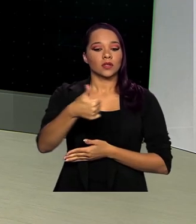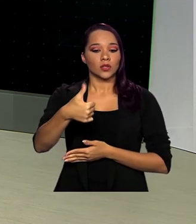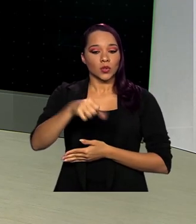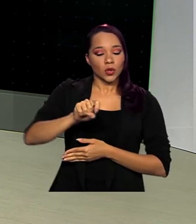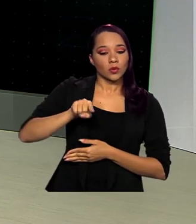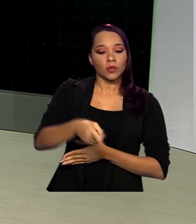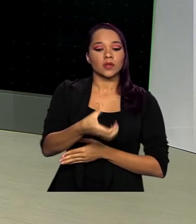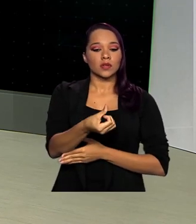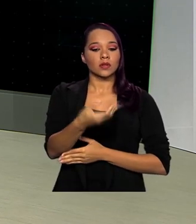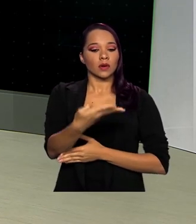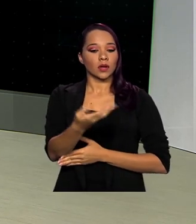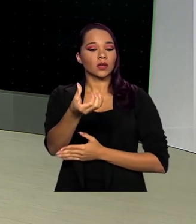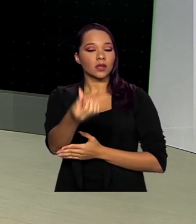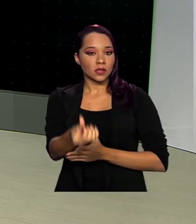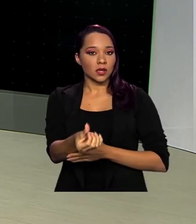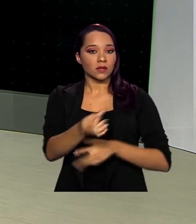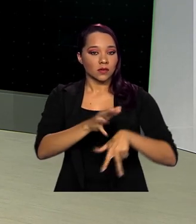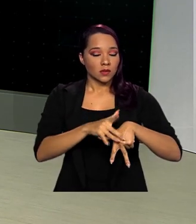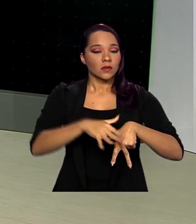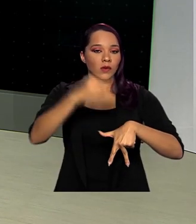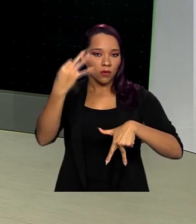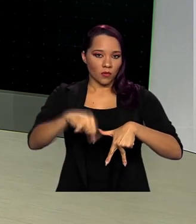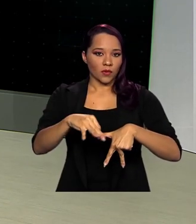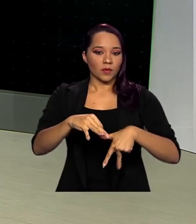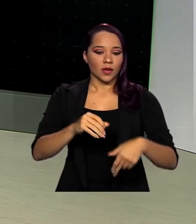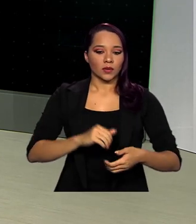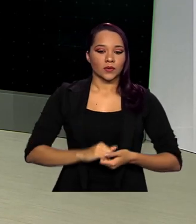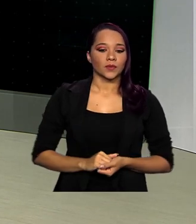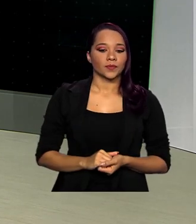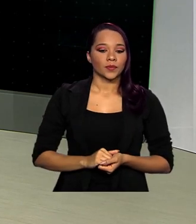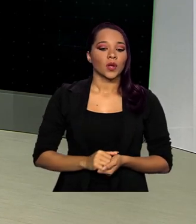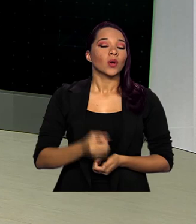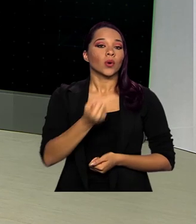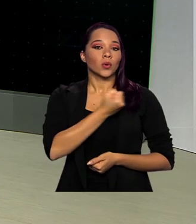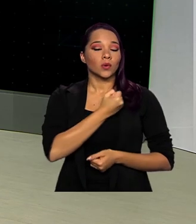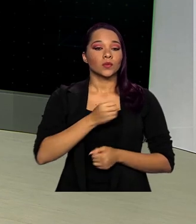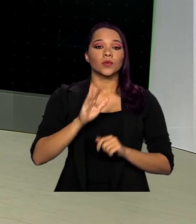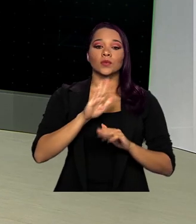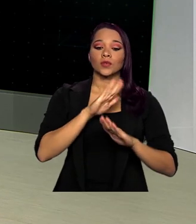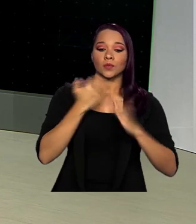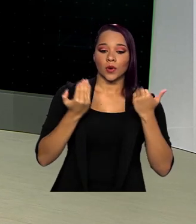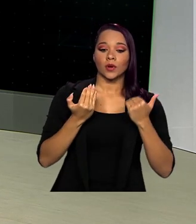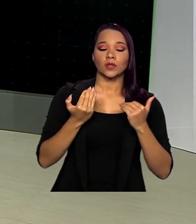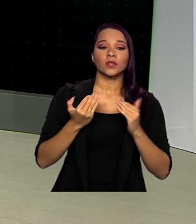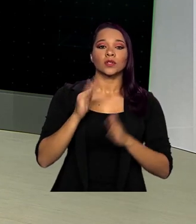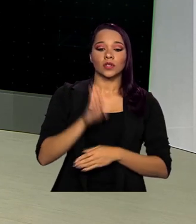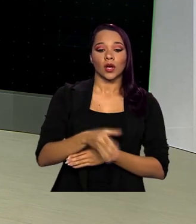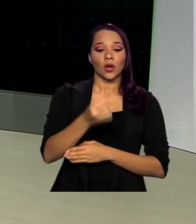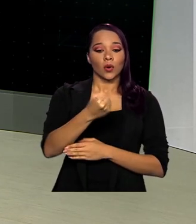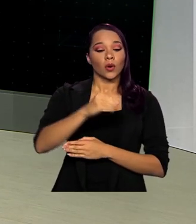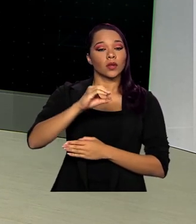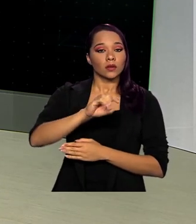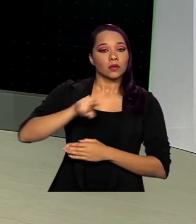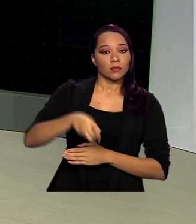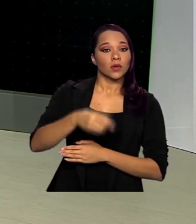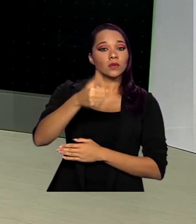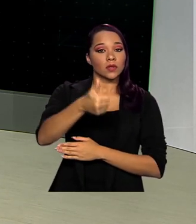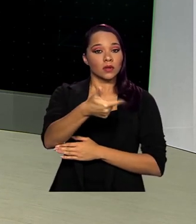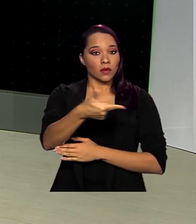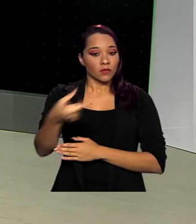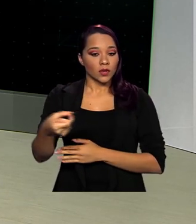.646 casos confirmados. O número de óbitos alcançou 80.120